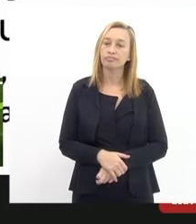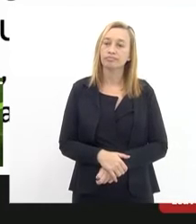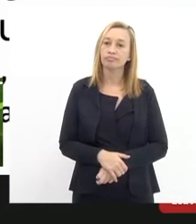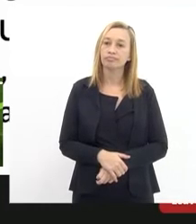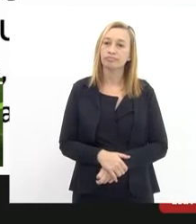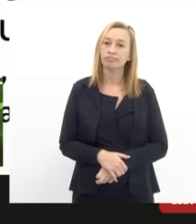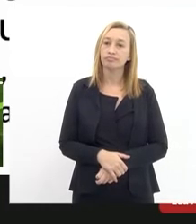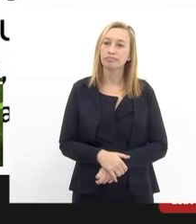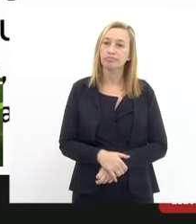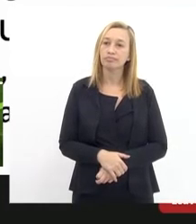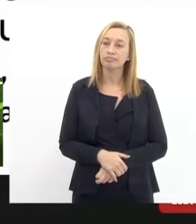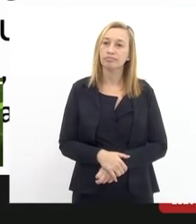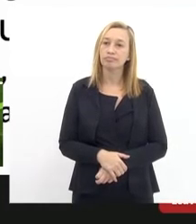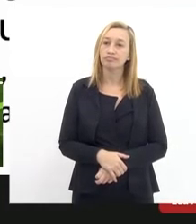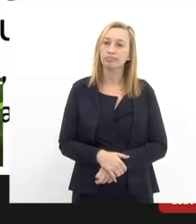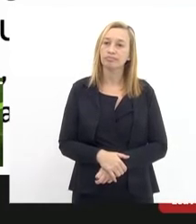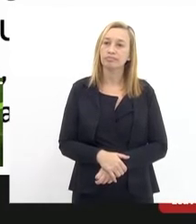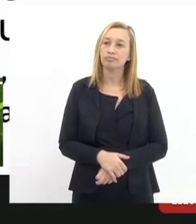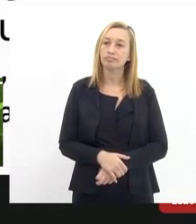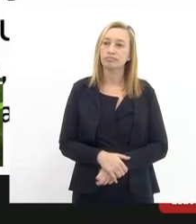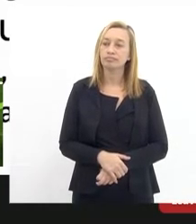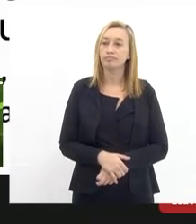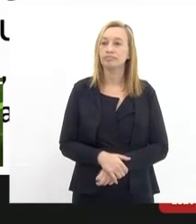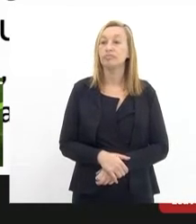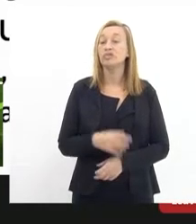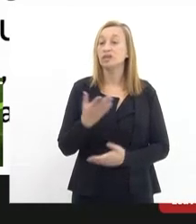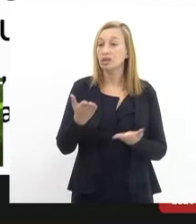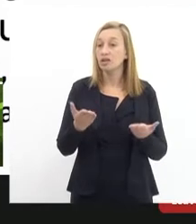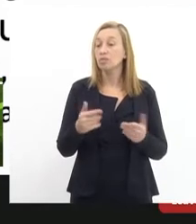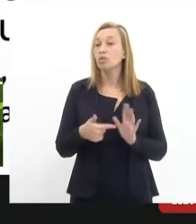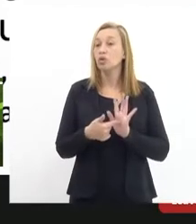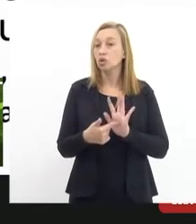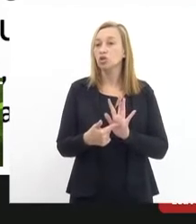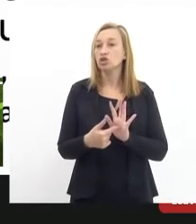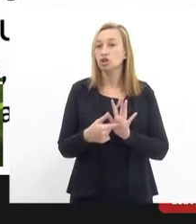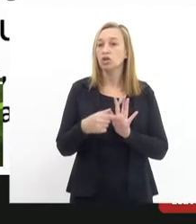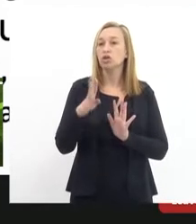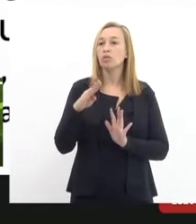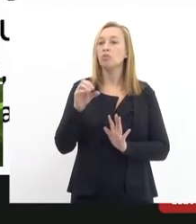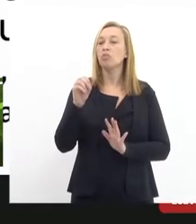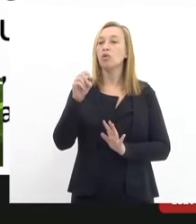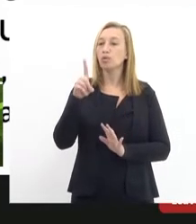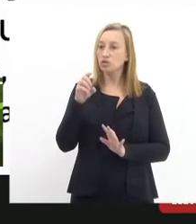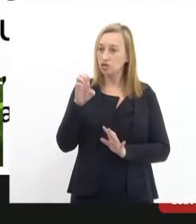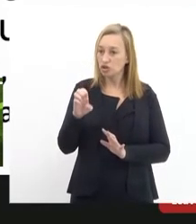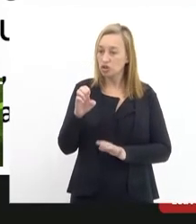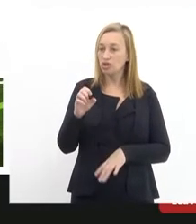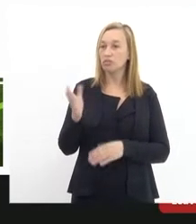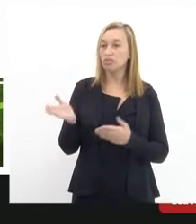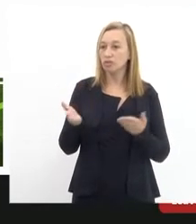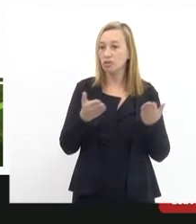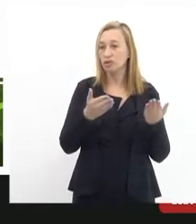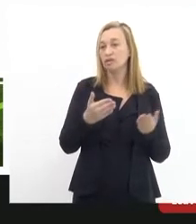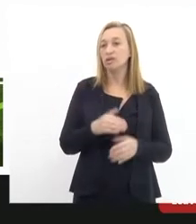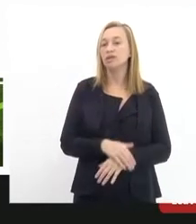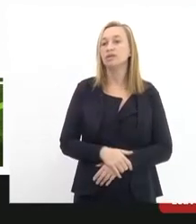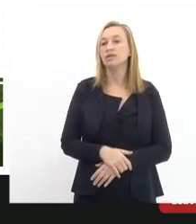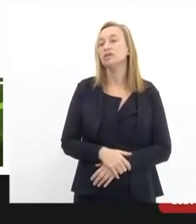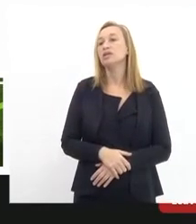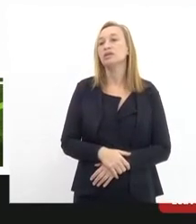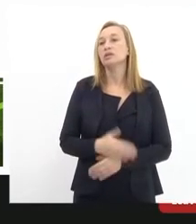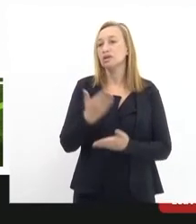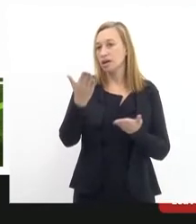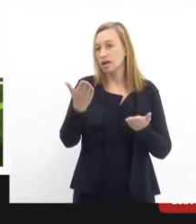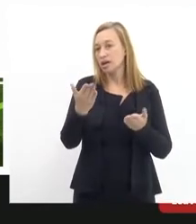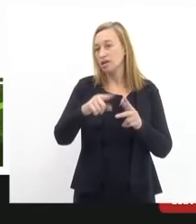Isso é o crime cultural que os bondes foram levados para lá e desmontados. Vamos adiante. Aí